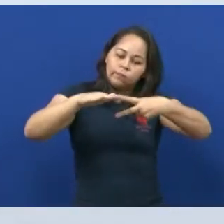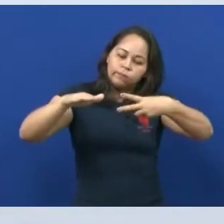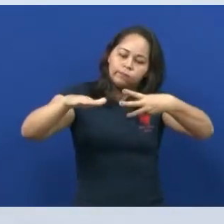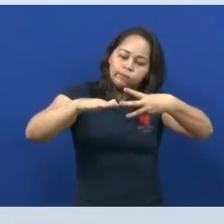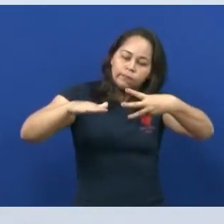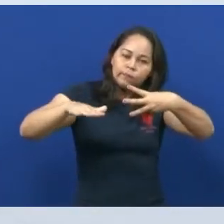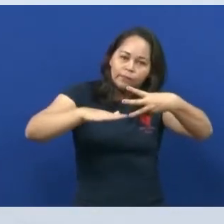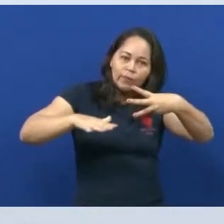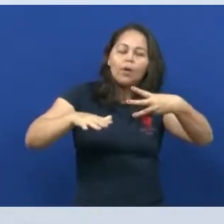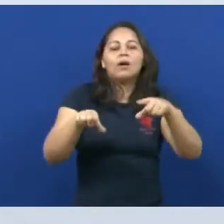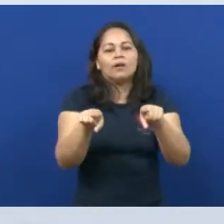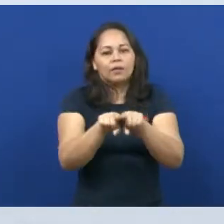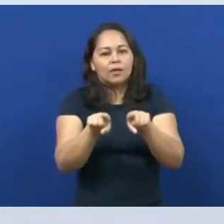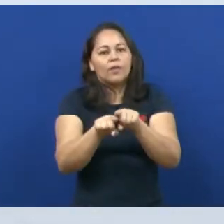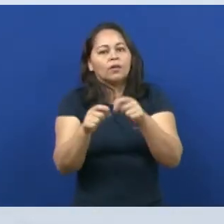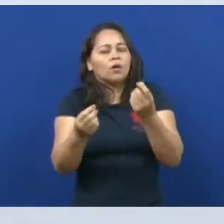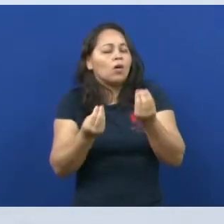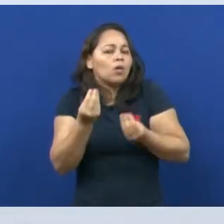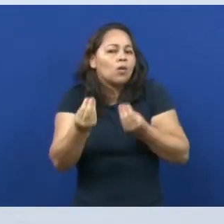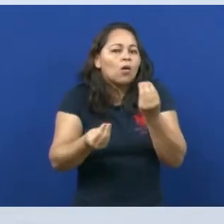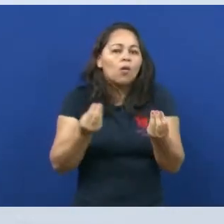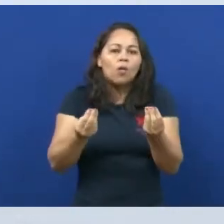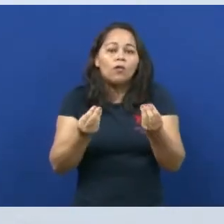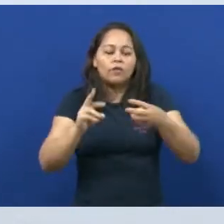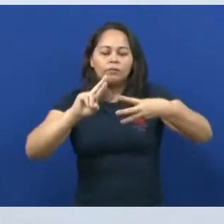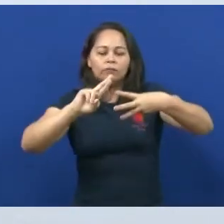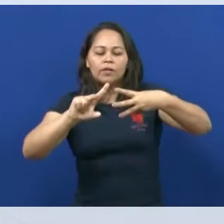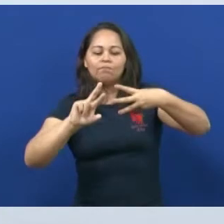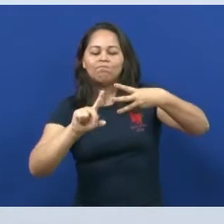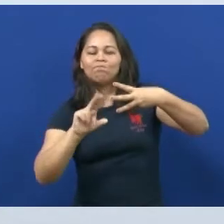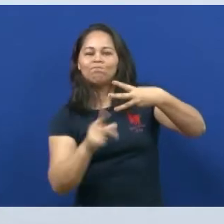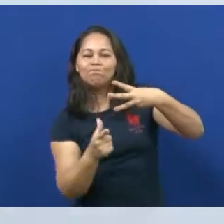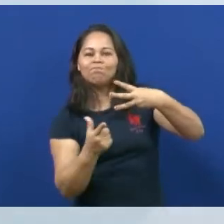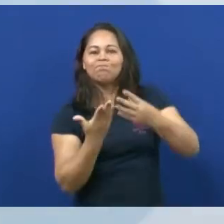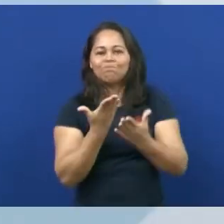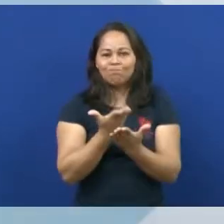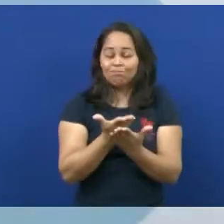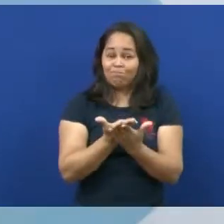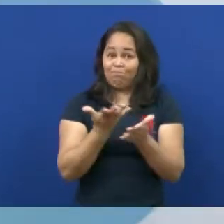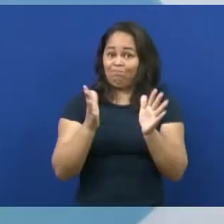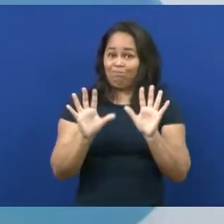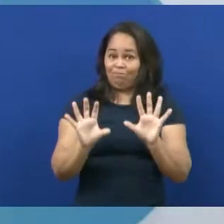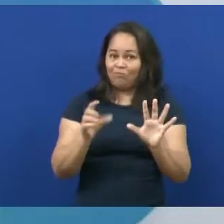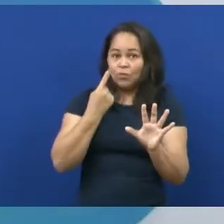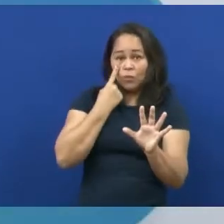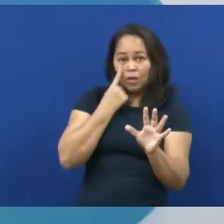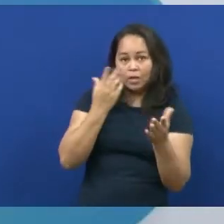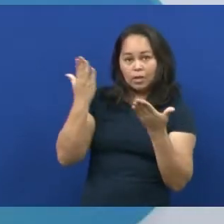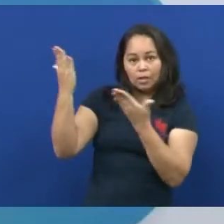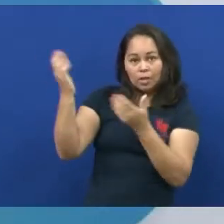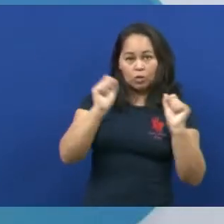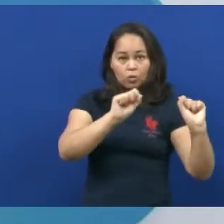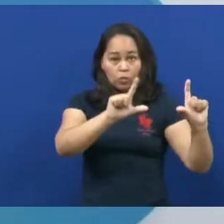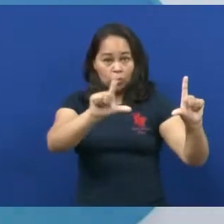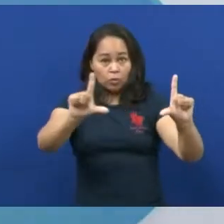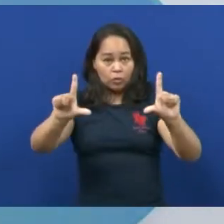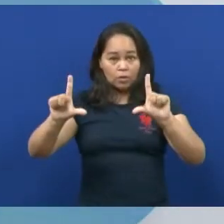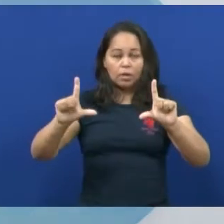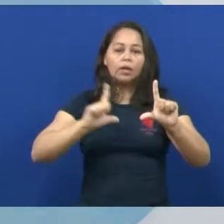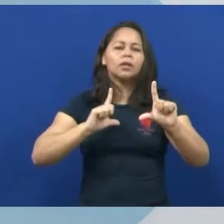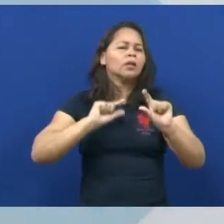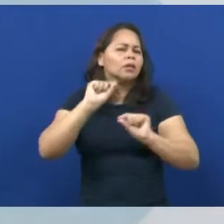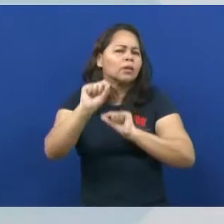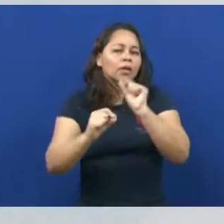que deixaram, então, aquele período assim mais meio incomum para que se estudasse. Aí na imagem, a gente tem uma pintura